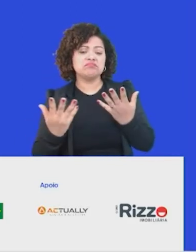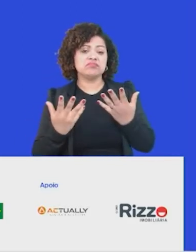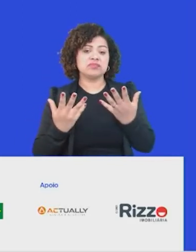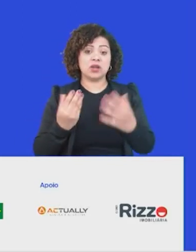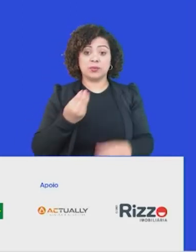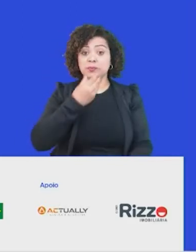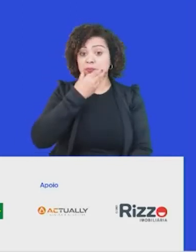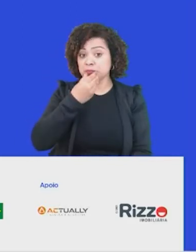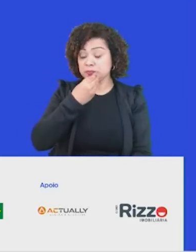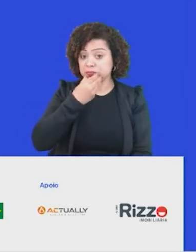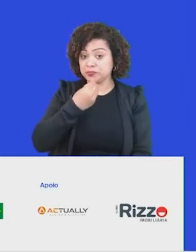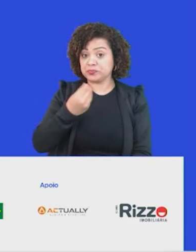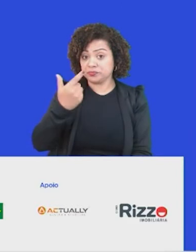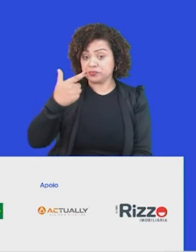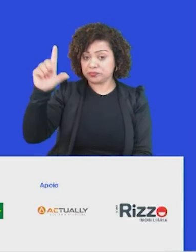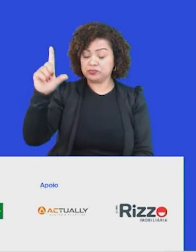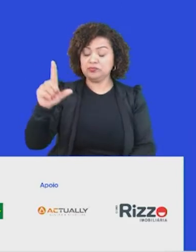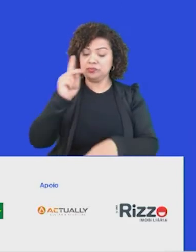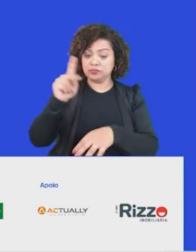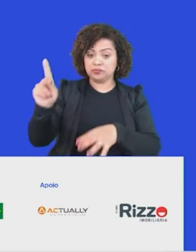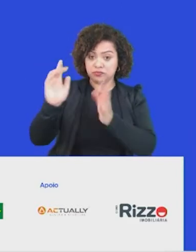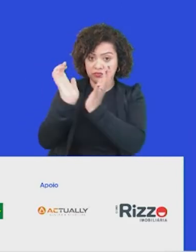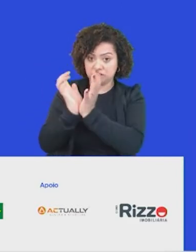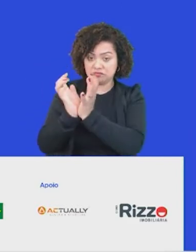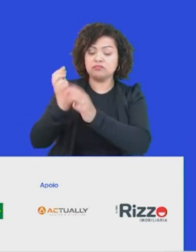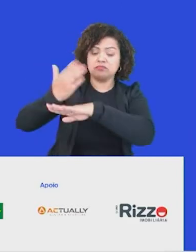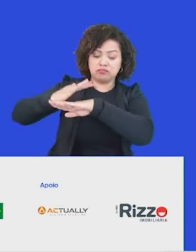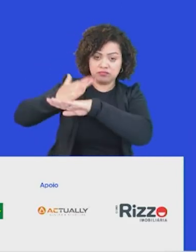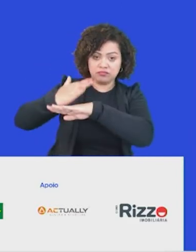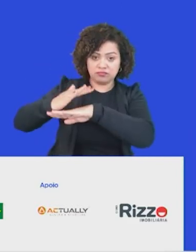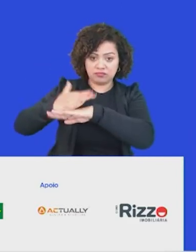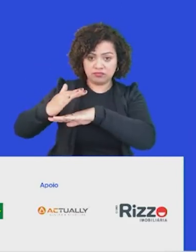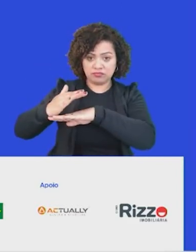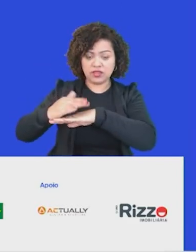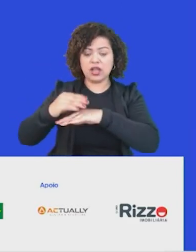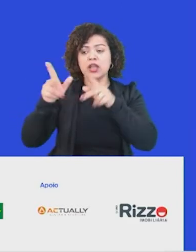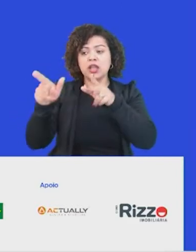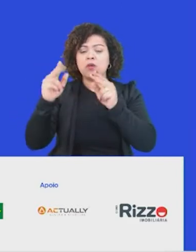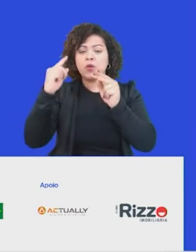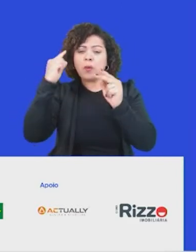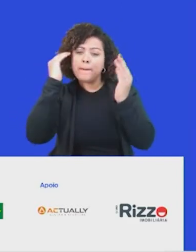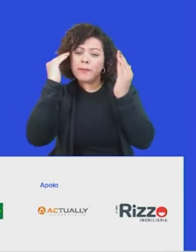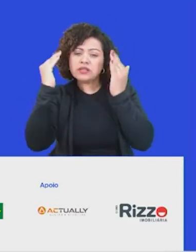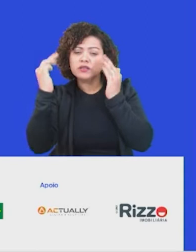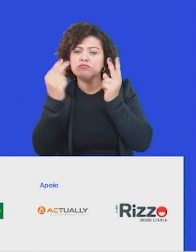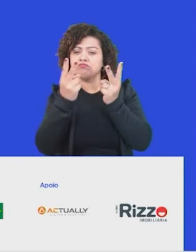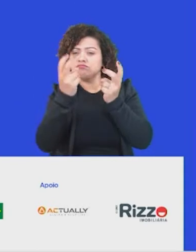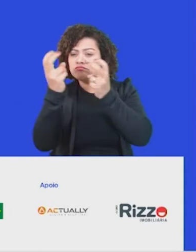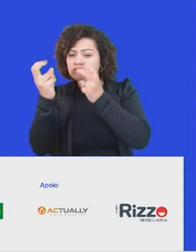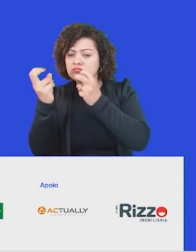professor de MIT, né, que é um grande precursor, enquanto um pensador, um observador, e alguém que está